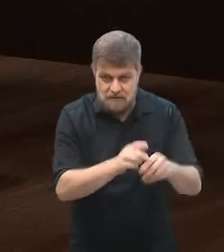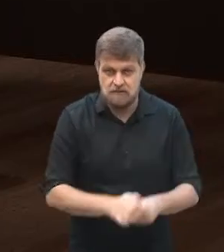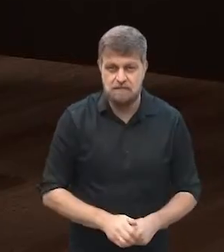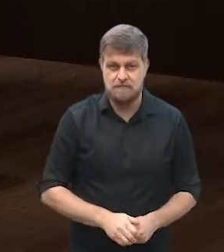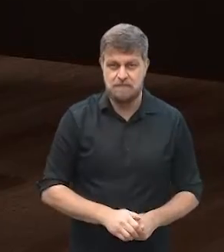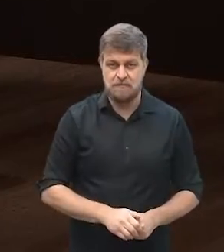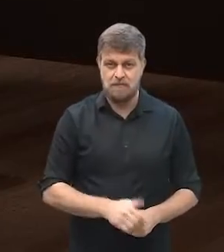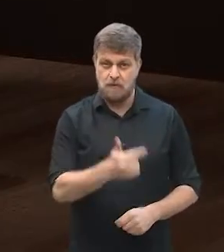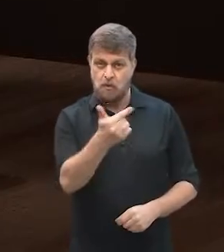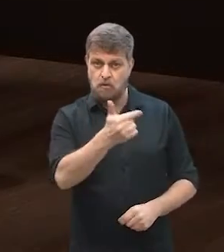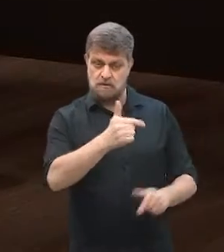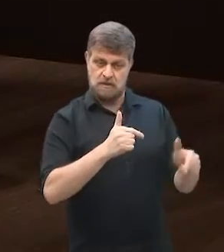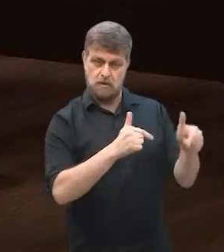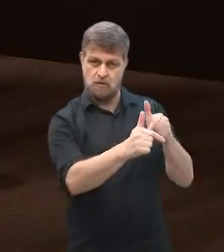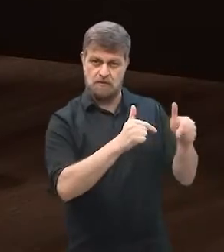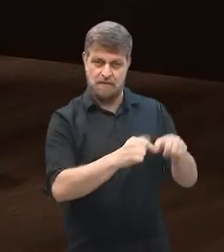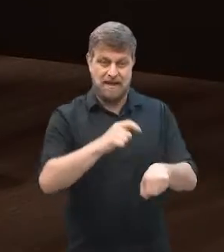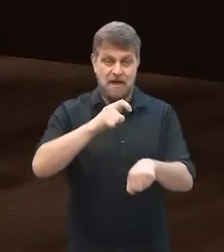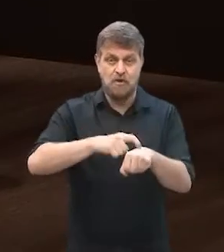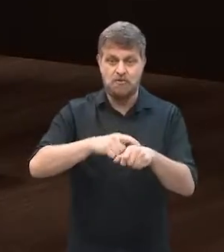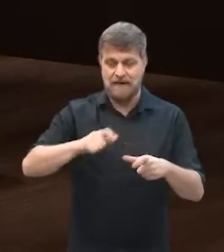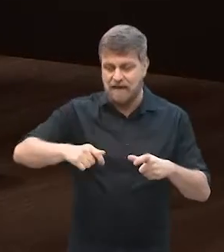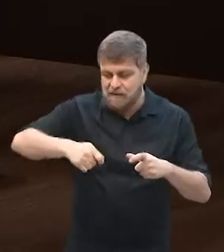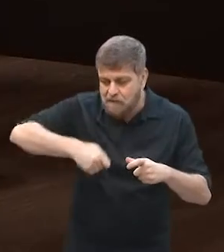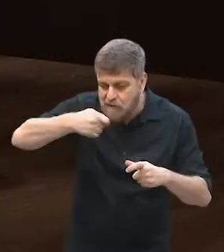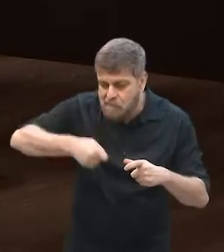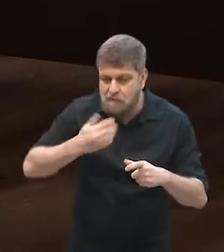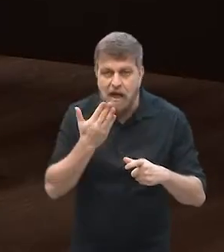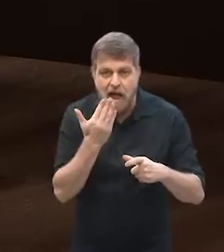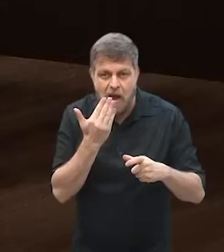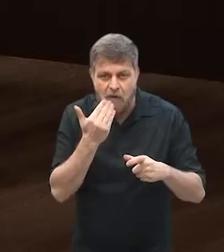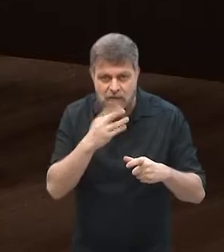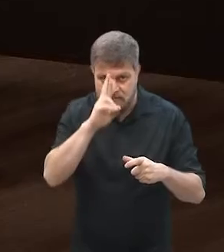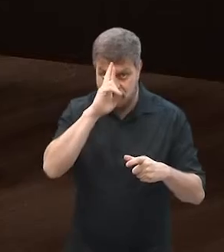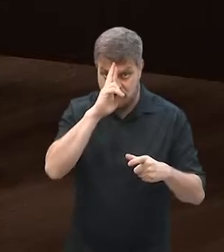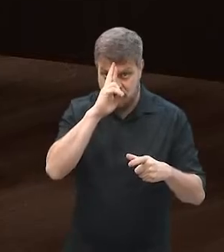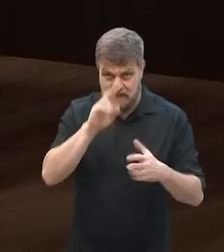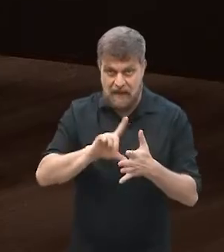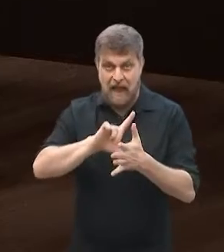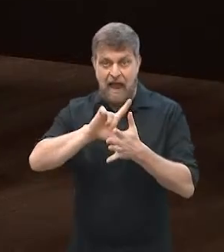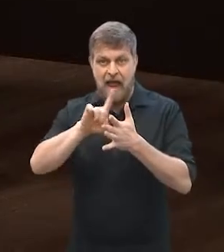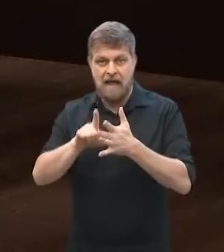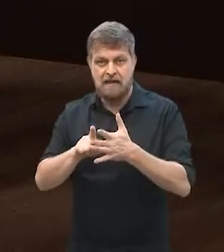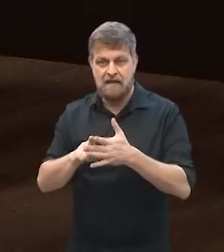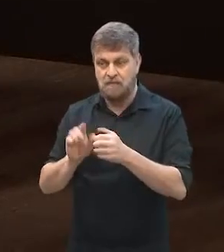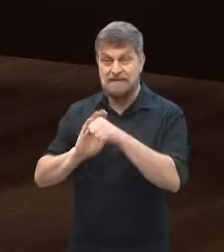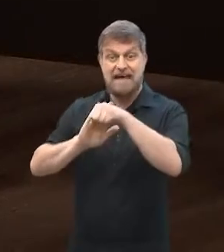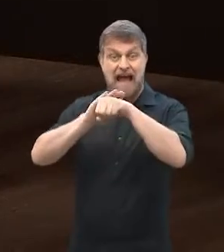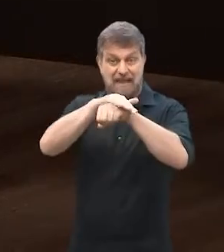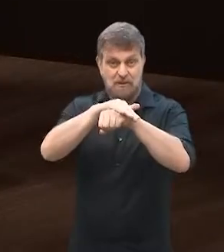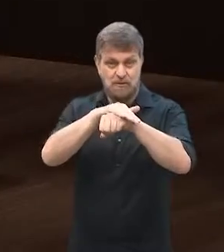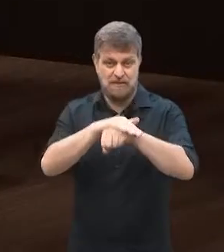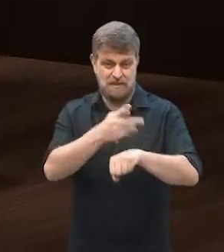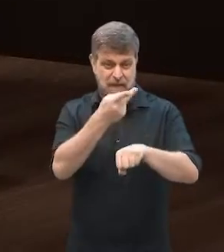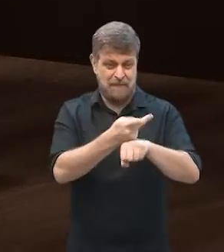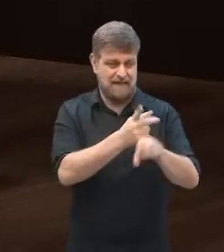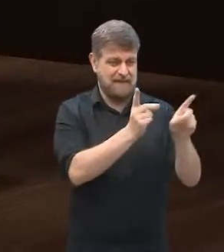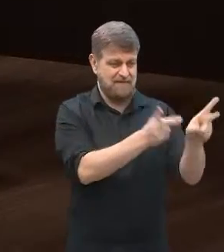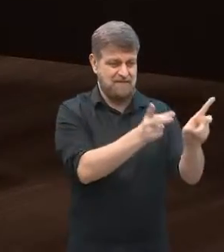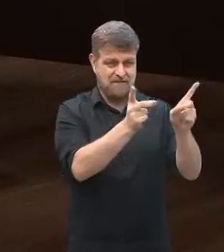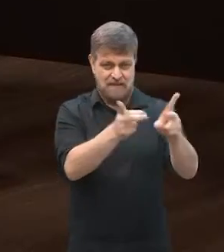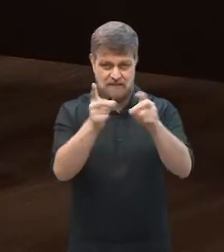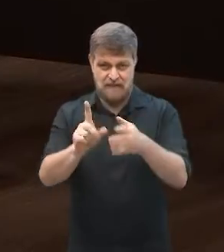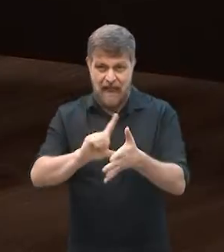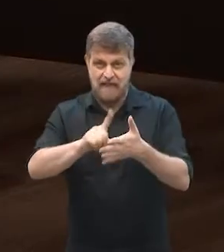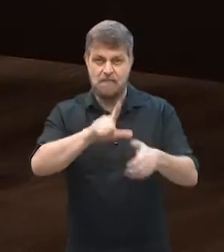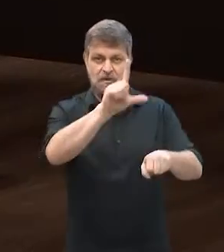atividade dela, ela exercia no horário do almoço, depois, pós-expediente, e aí, com o